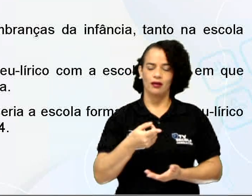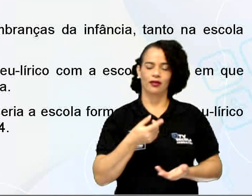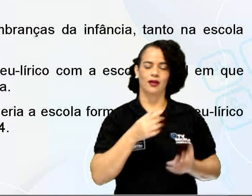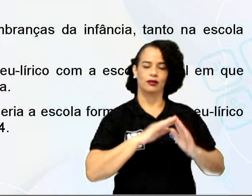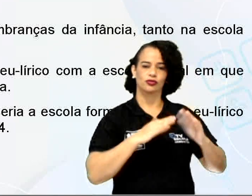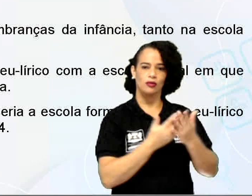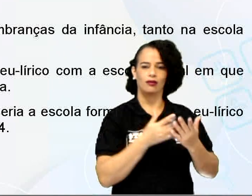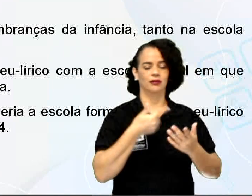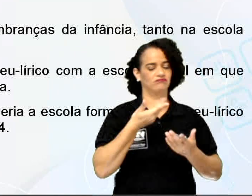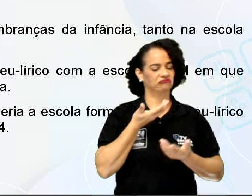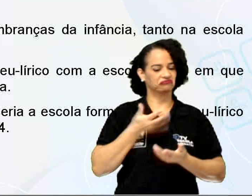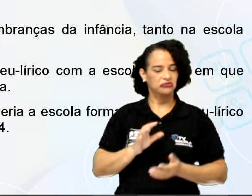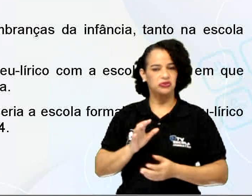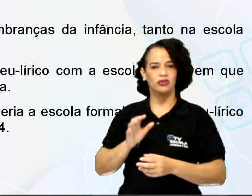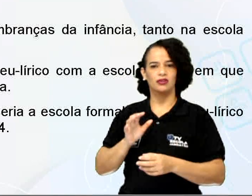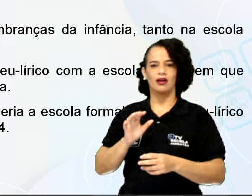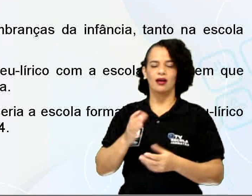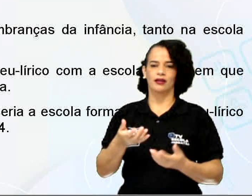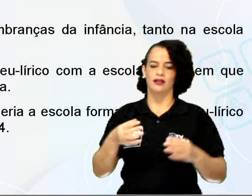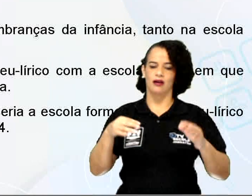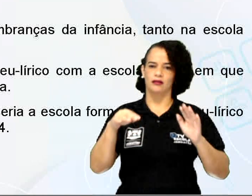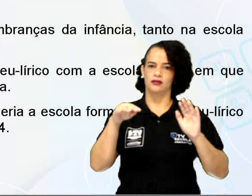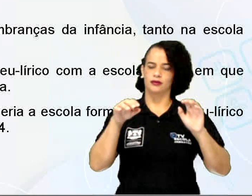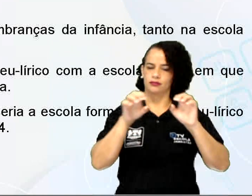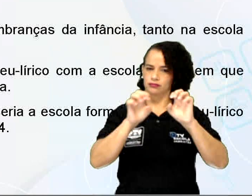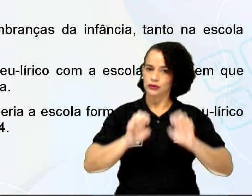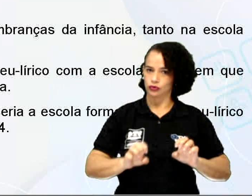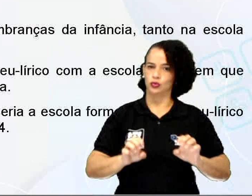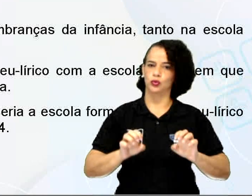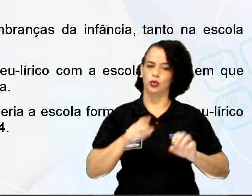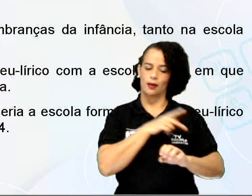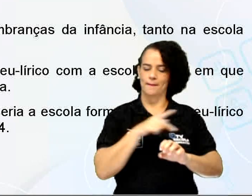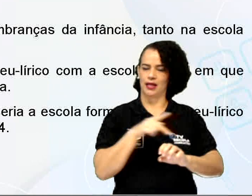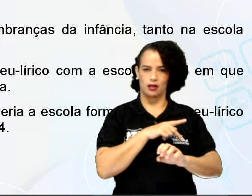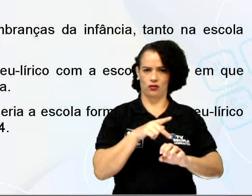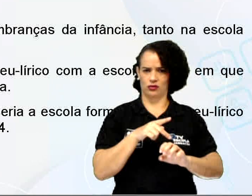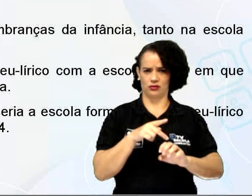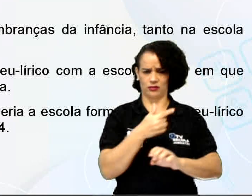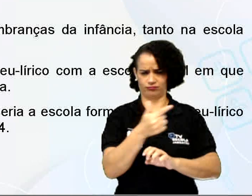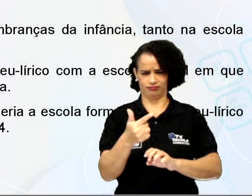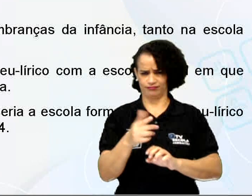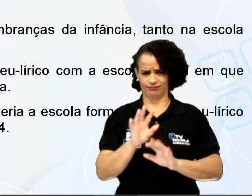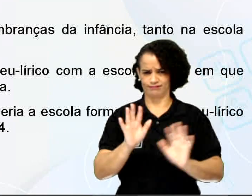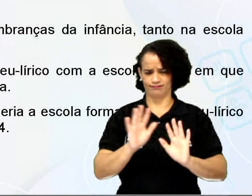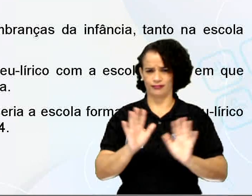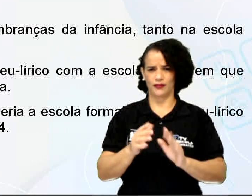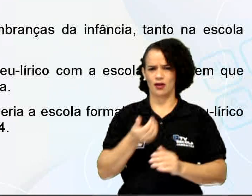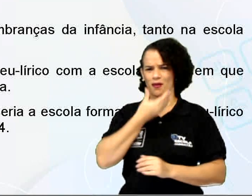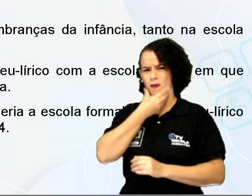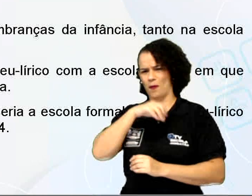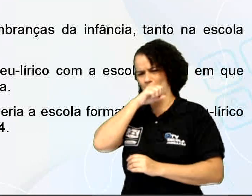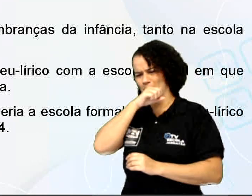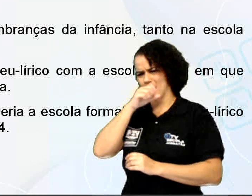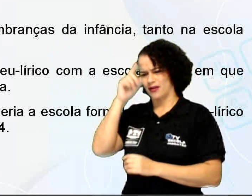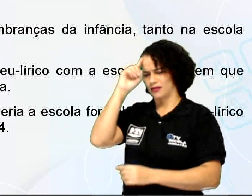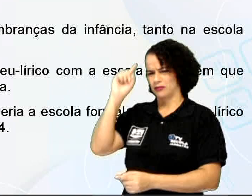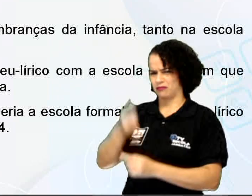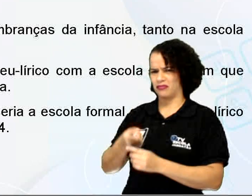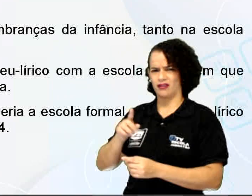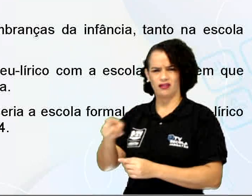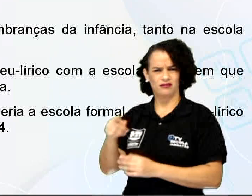pedagógica implantada pelo pai. Absolutamente não faz o menor sentido, né, gente? O pai do menino ser o dono da escola.